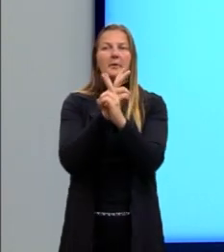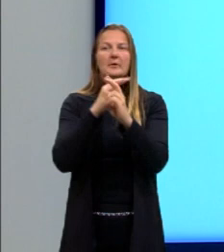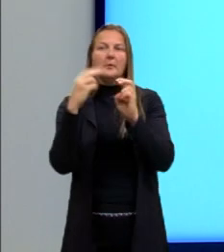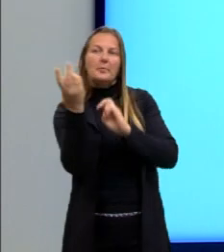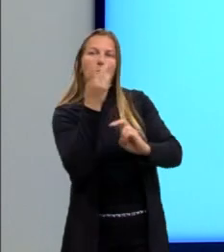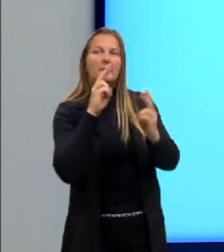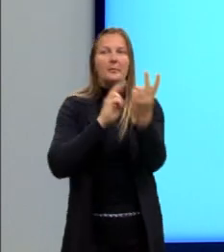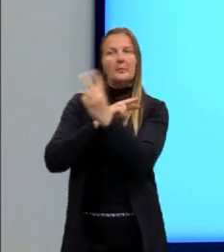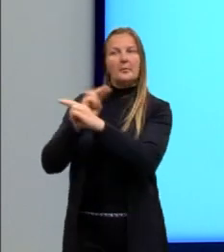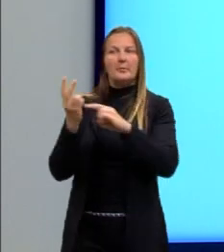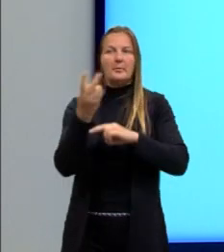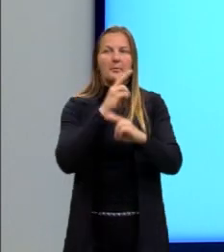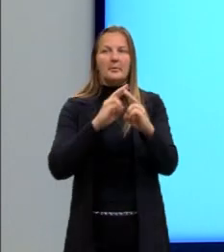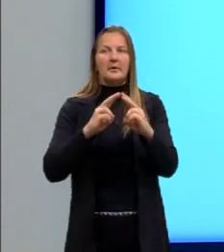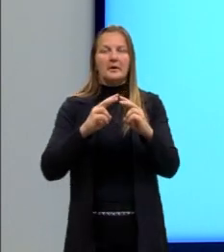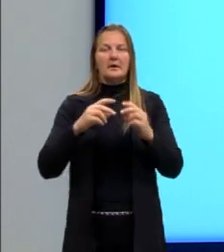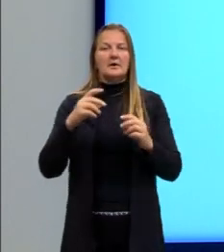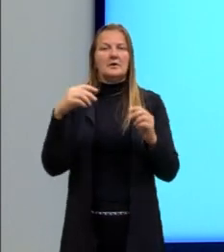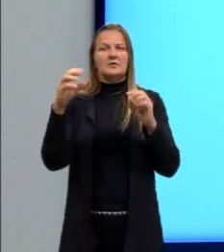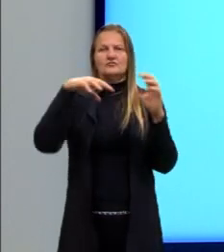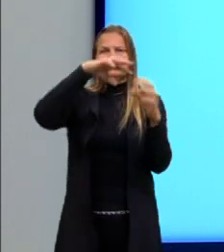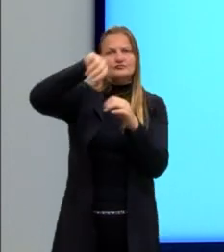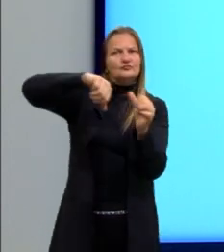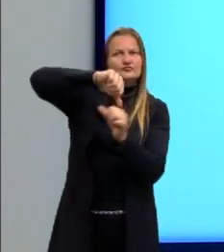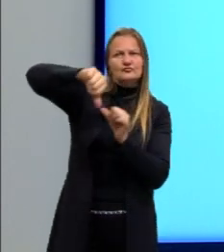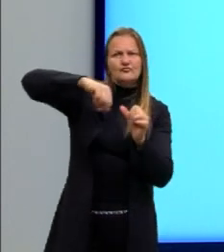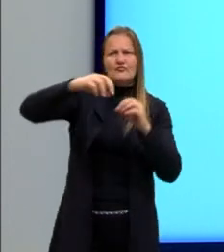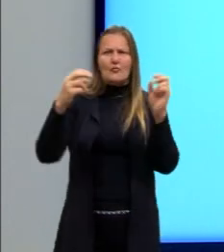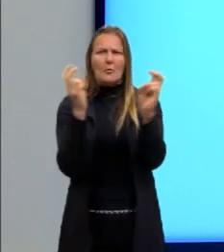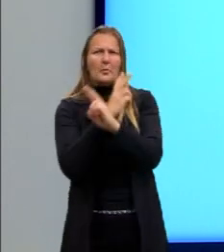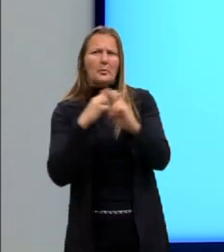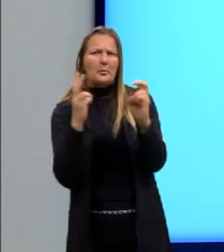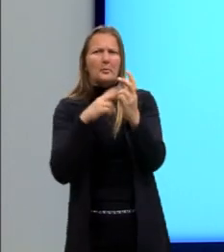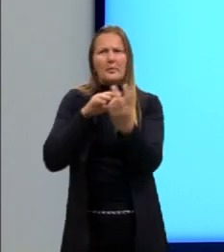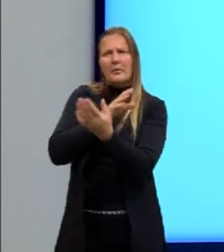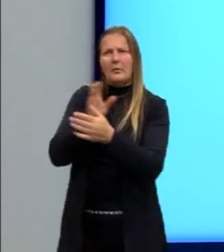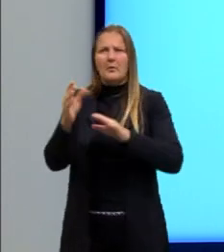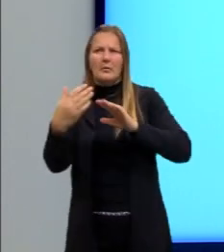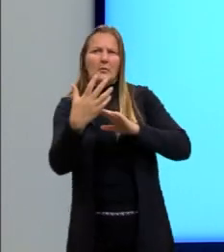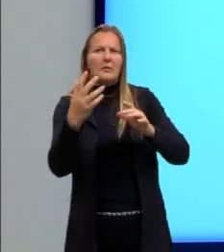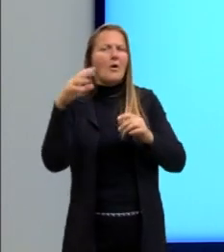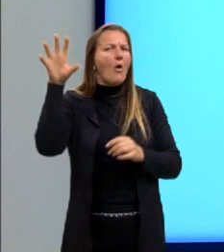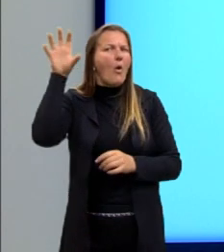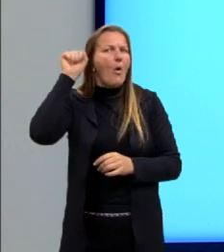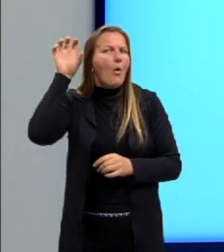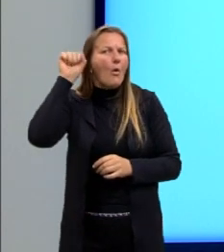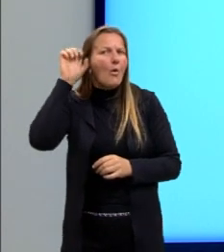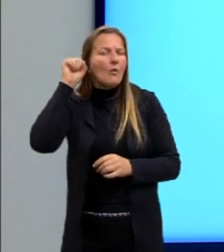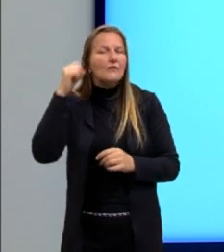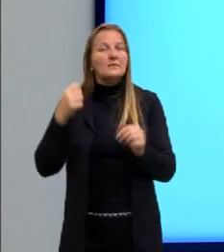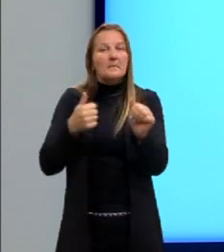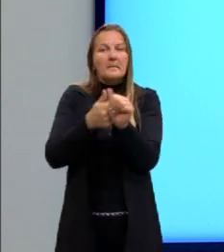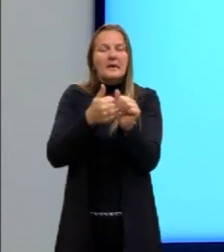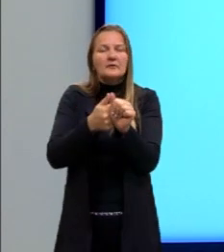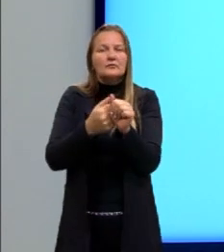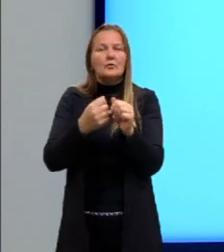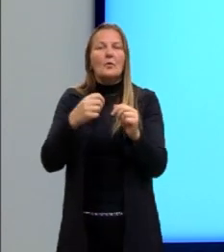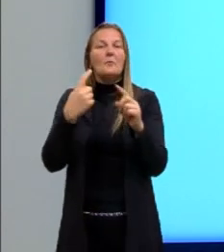Quando a gente tem uma ventania, por exemplo, às vezes a gente até tem uma dificuldade de ouvir alguém que está próximo da gente.